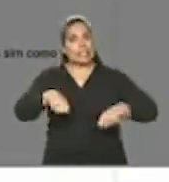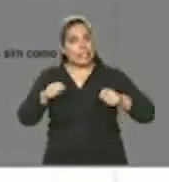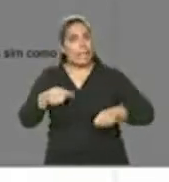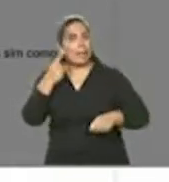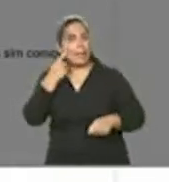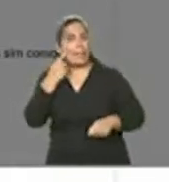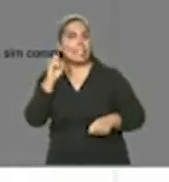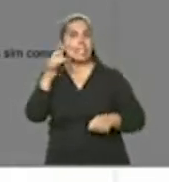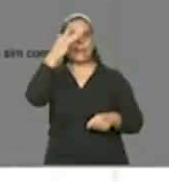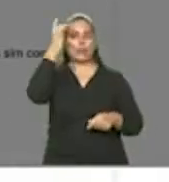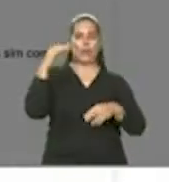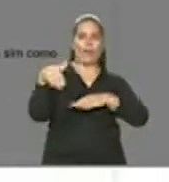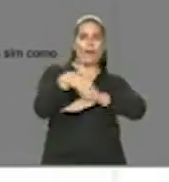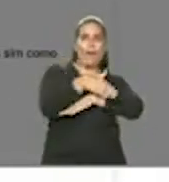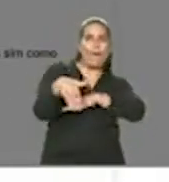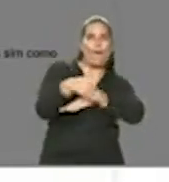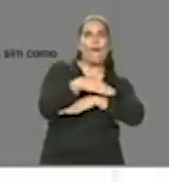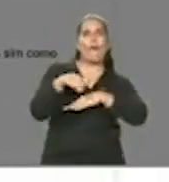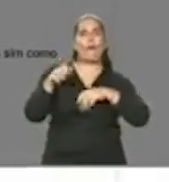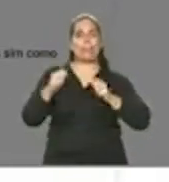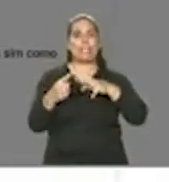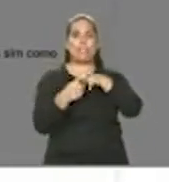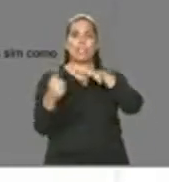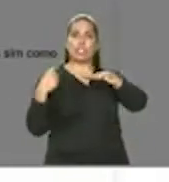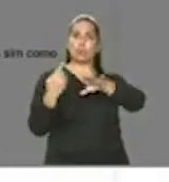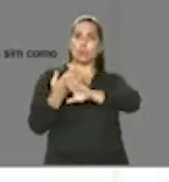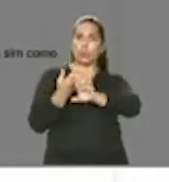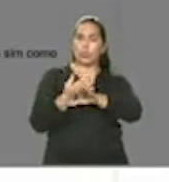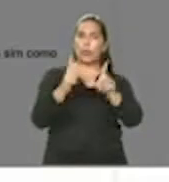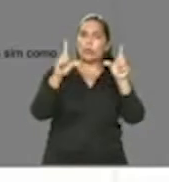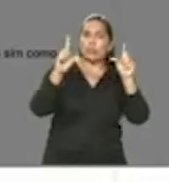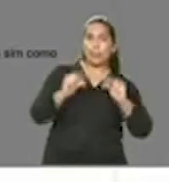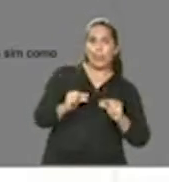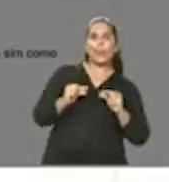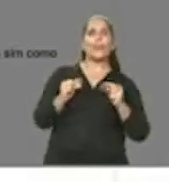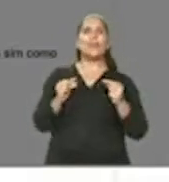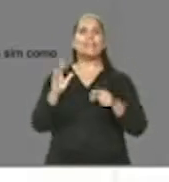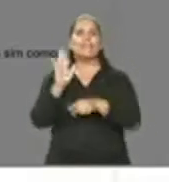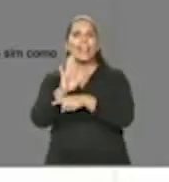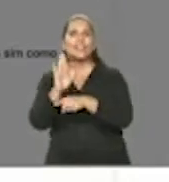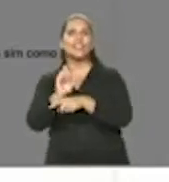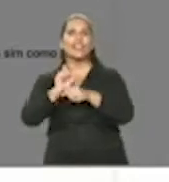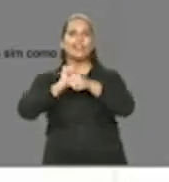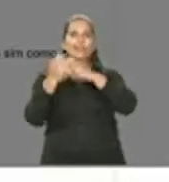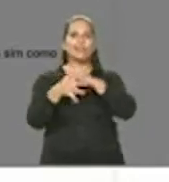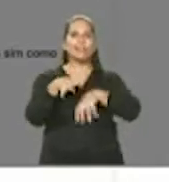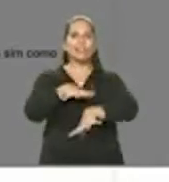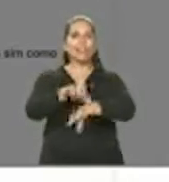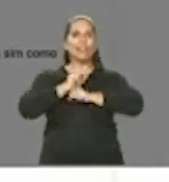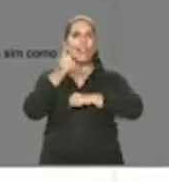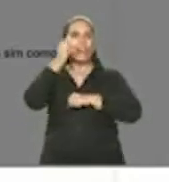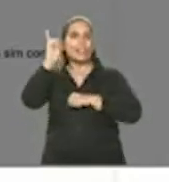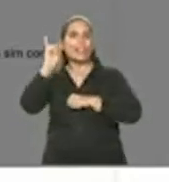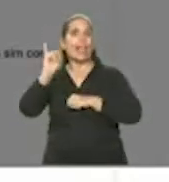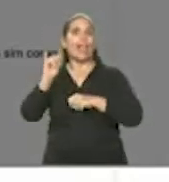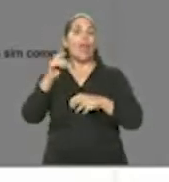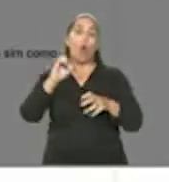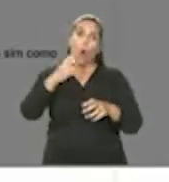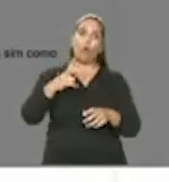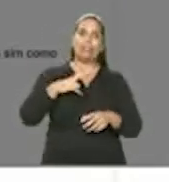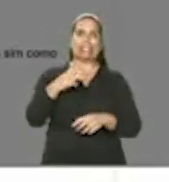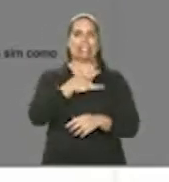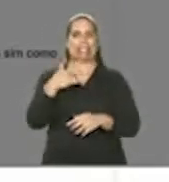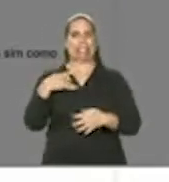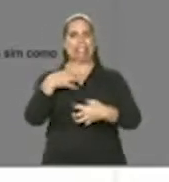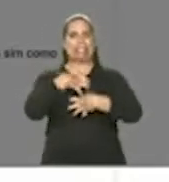circulando, uma pessoa em afastamento social, que está diminuindo a circulação, uma pessoa que está infectada, uma pessoa assintomática. Então, todas